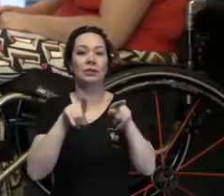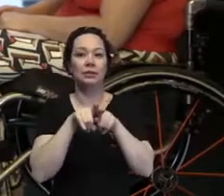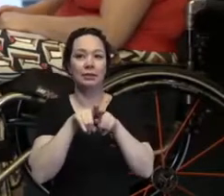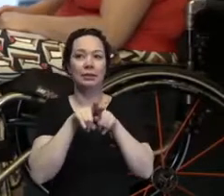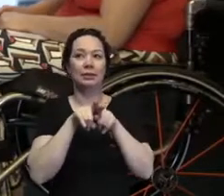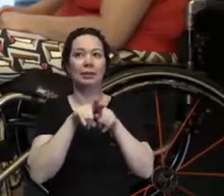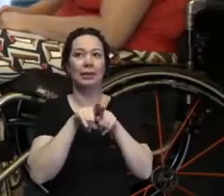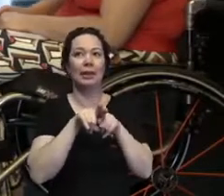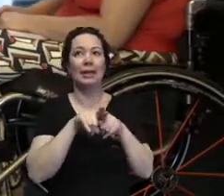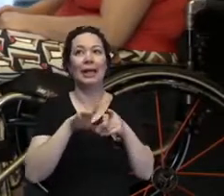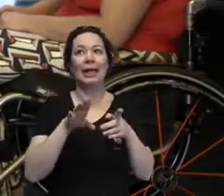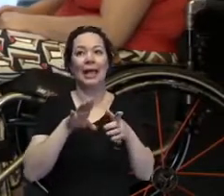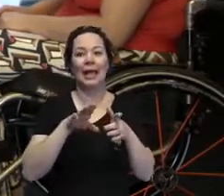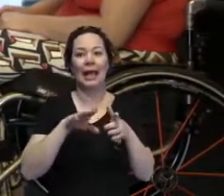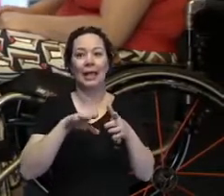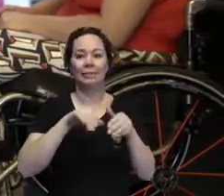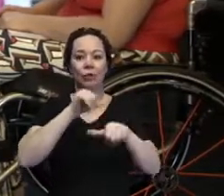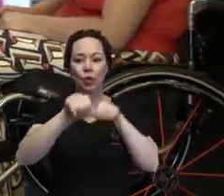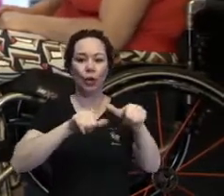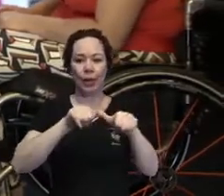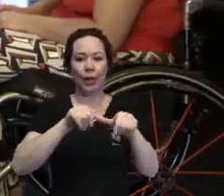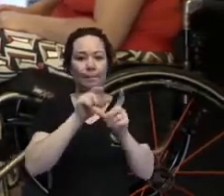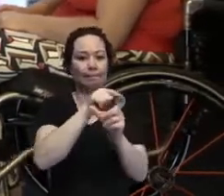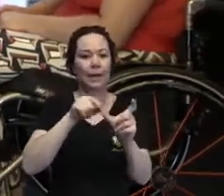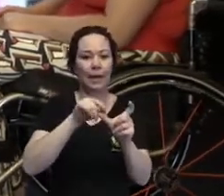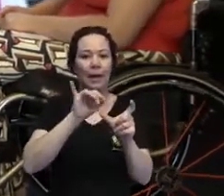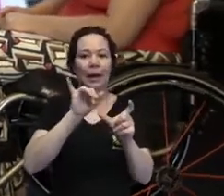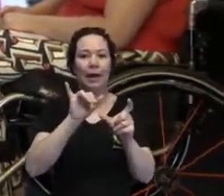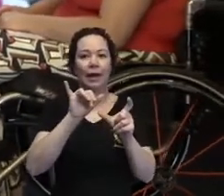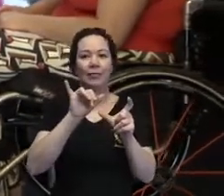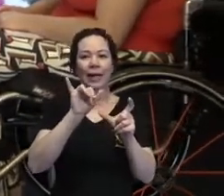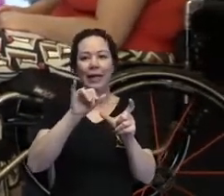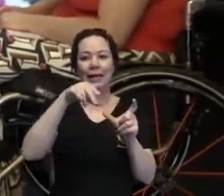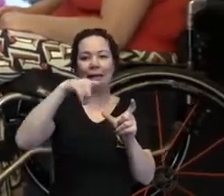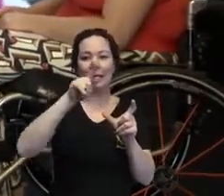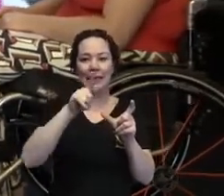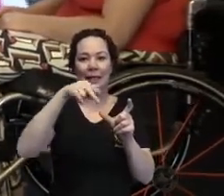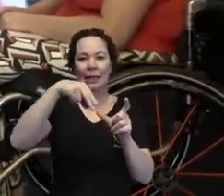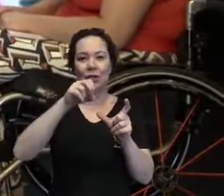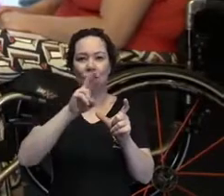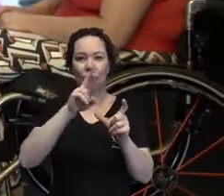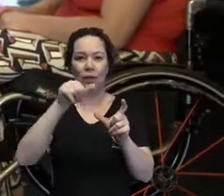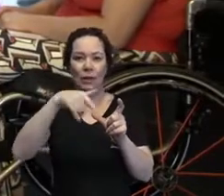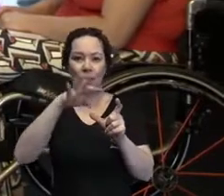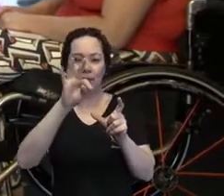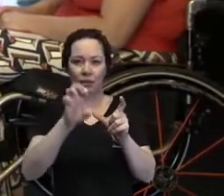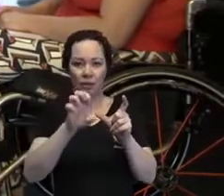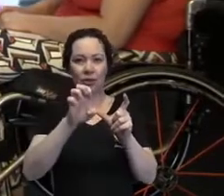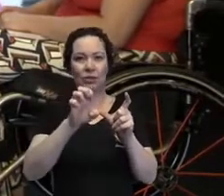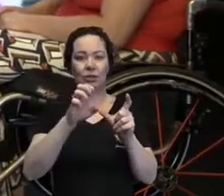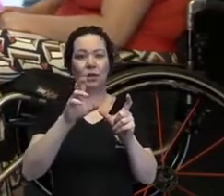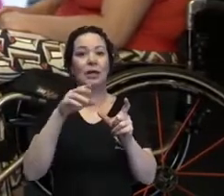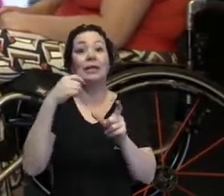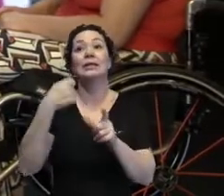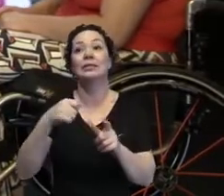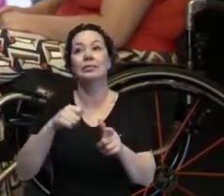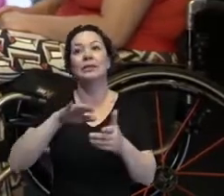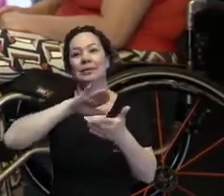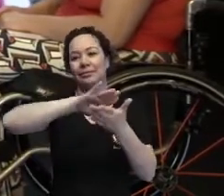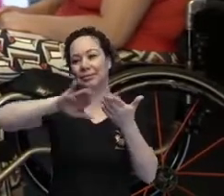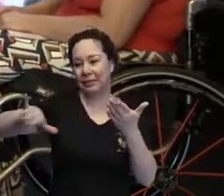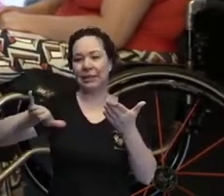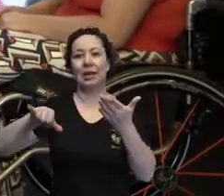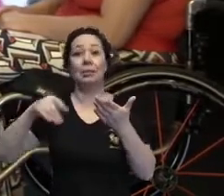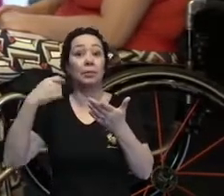ignorância desse lugar distorcido que as pessoas estão usando, é, como se a ignorância não se afastar, Mariana?